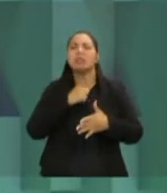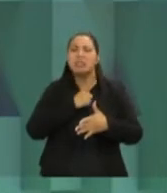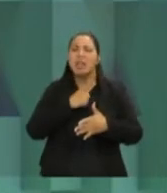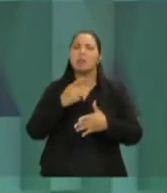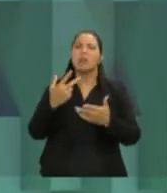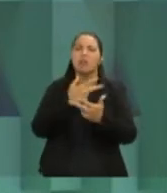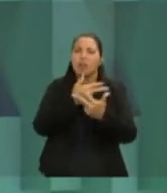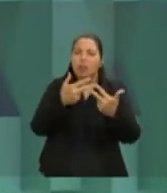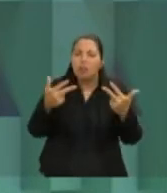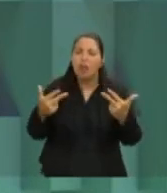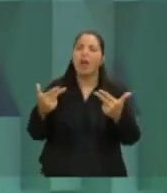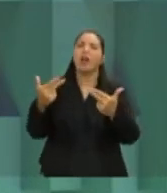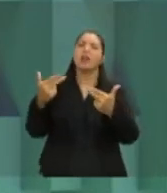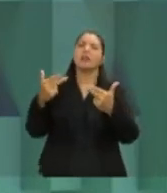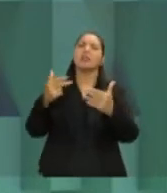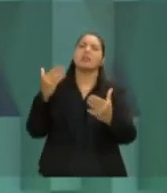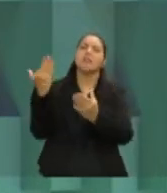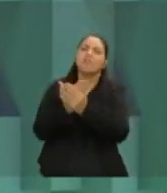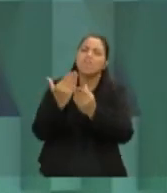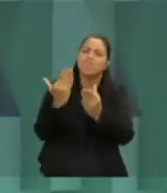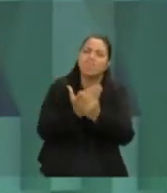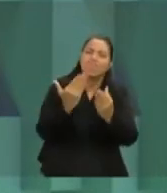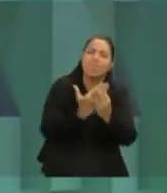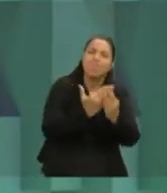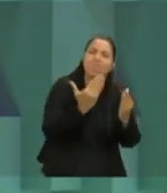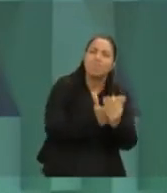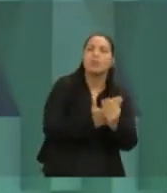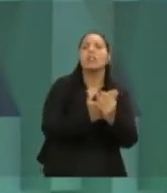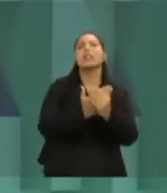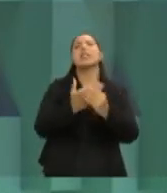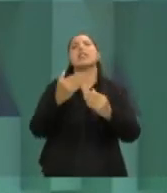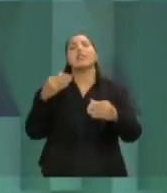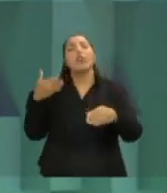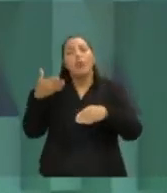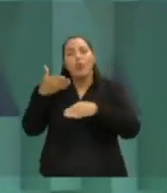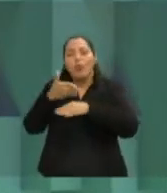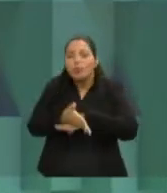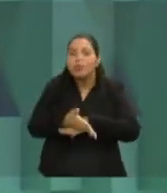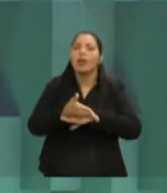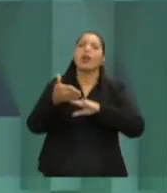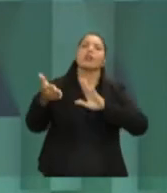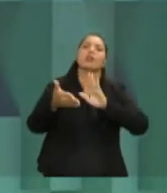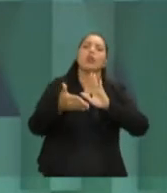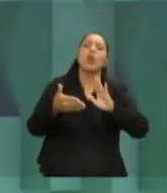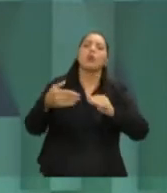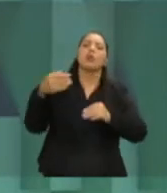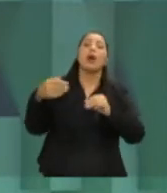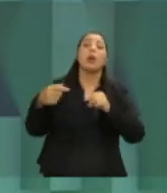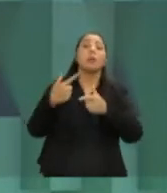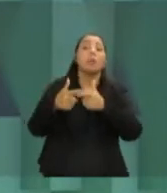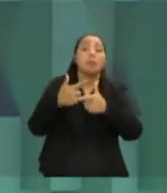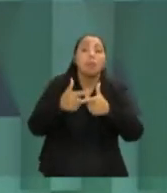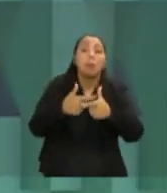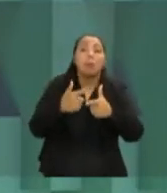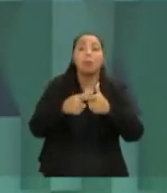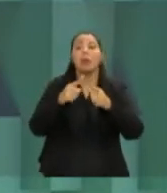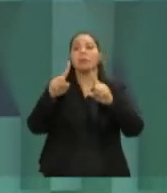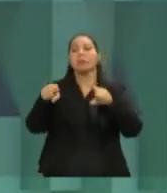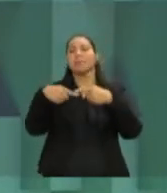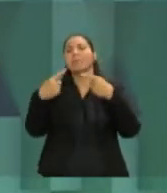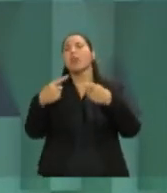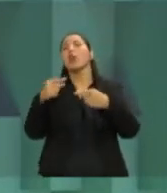estamos entrando no programa de governo do adversário, e que, infelizmente, está aceitando isso. Colocou no seu comando de campanha